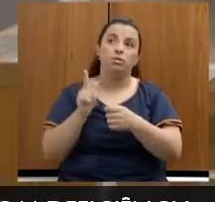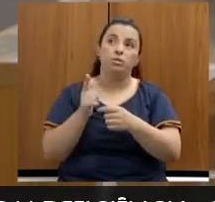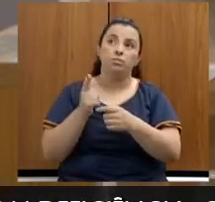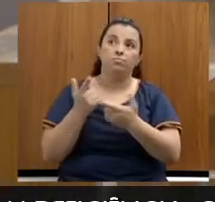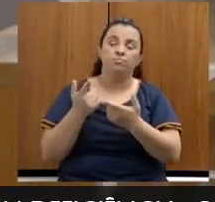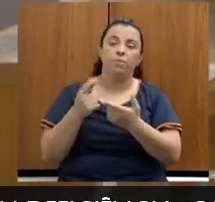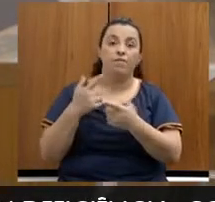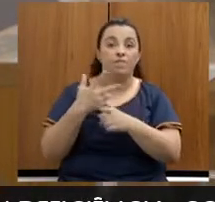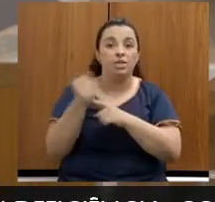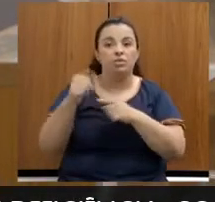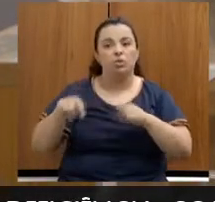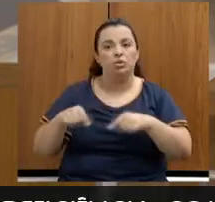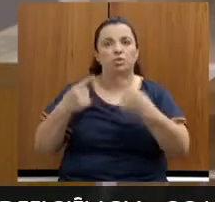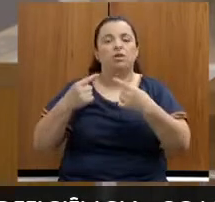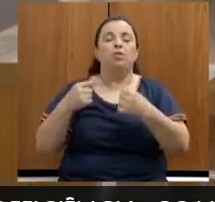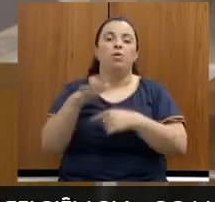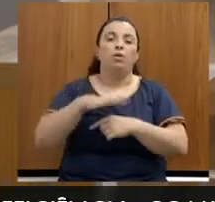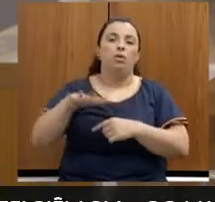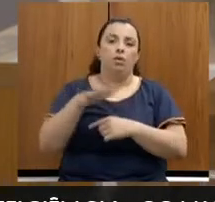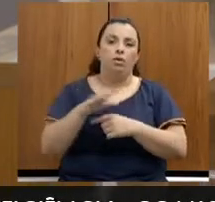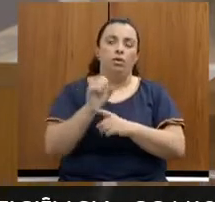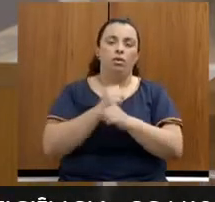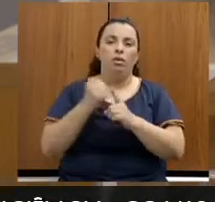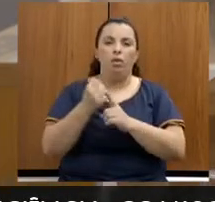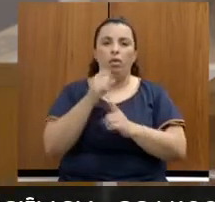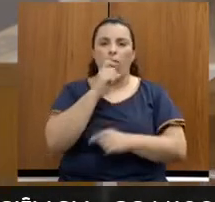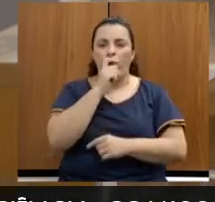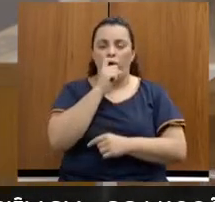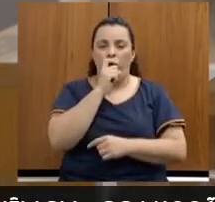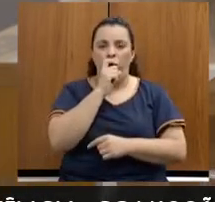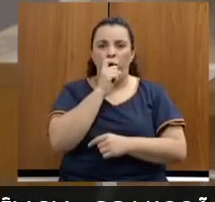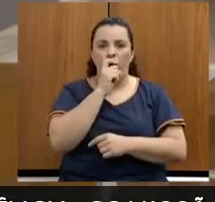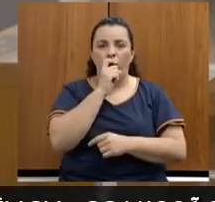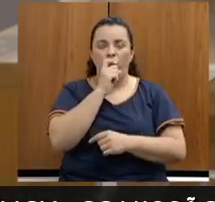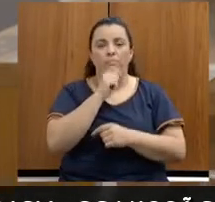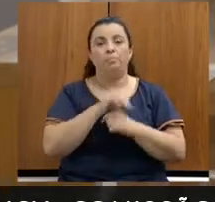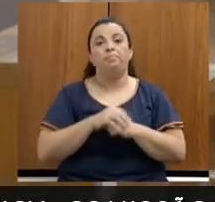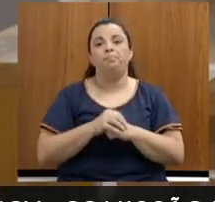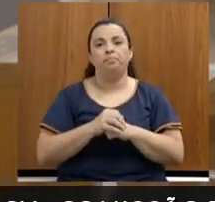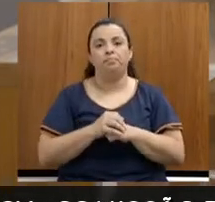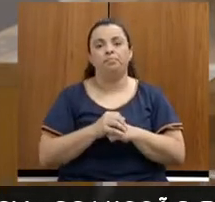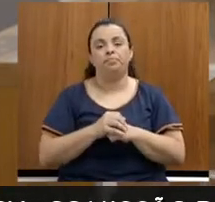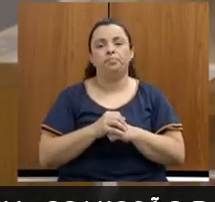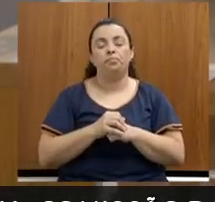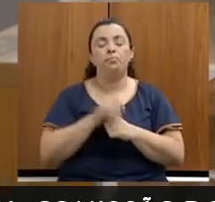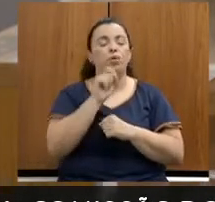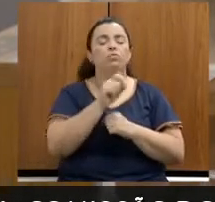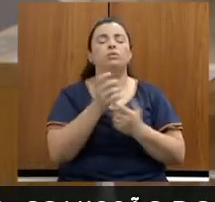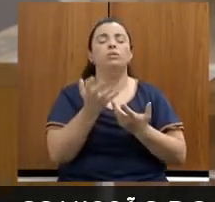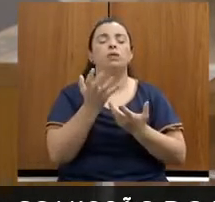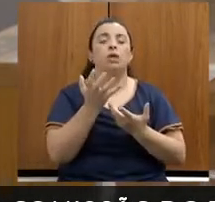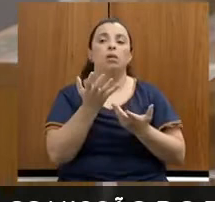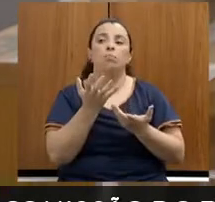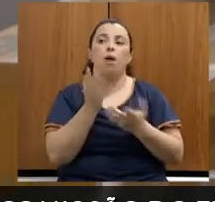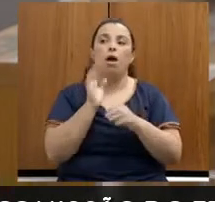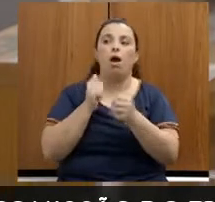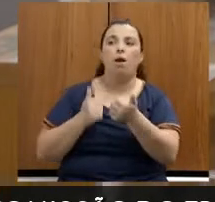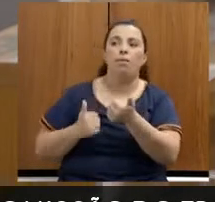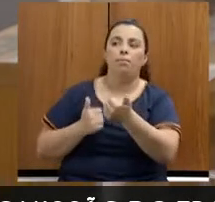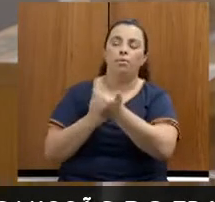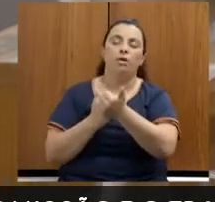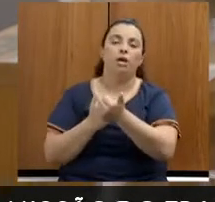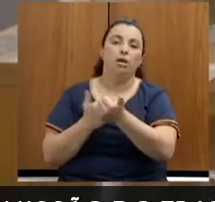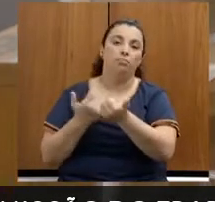vocês têm extras para apoiar entidades e prefeituras no próximo ano?